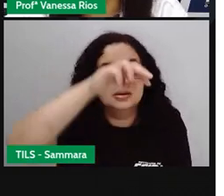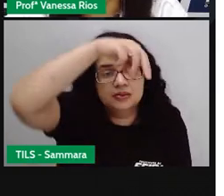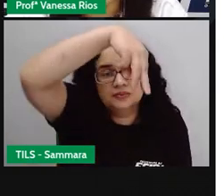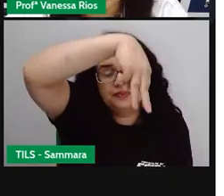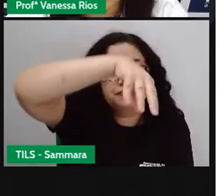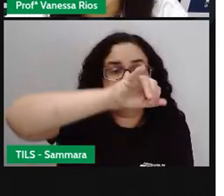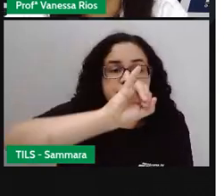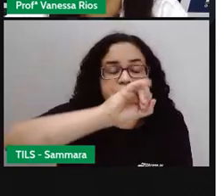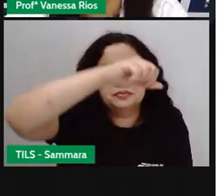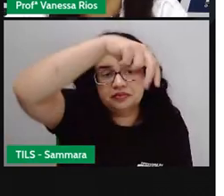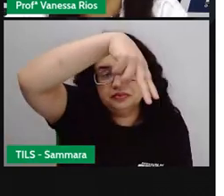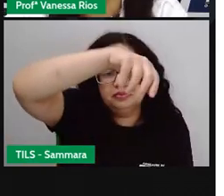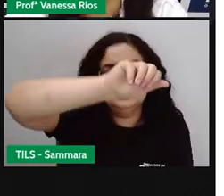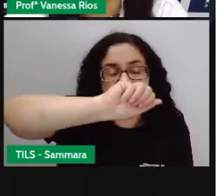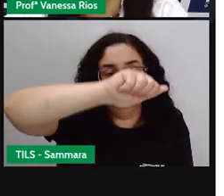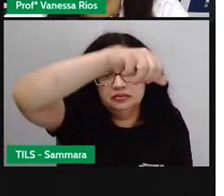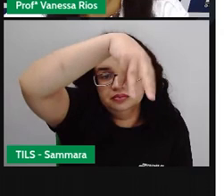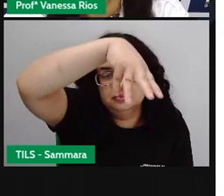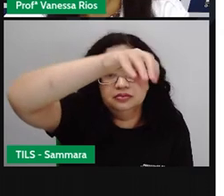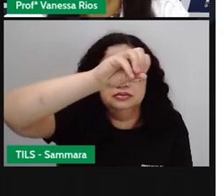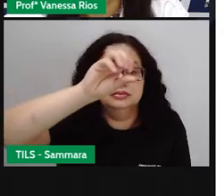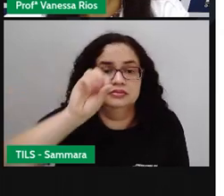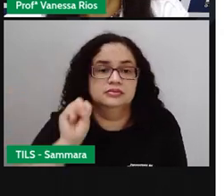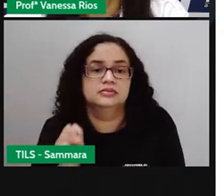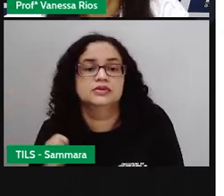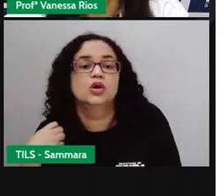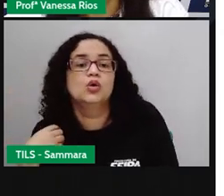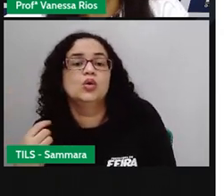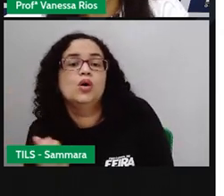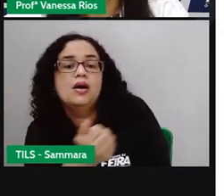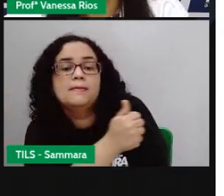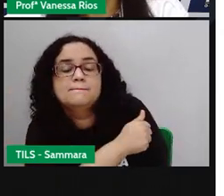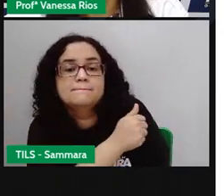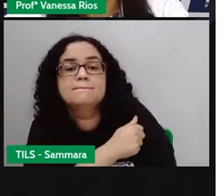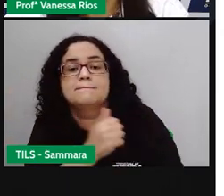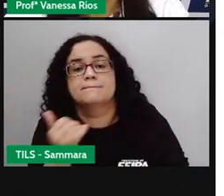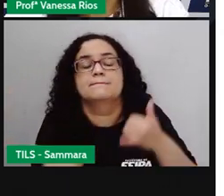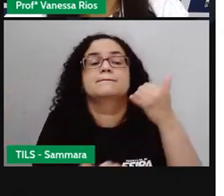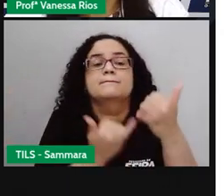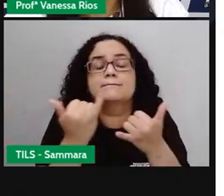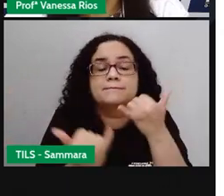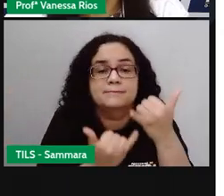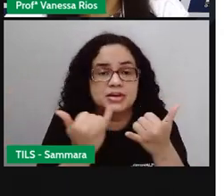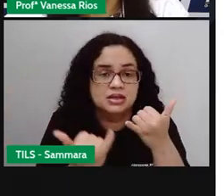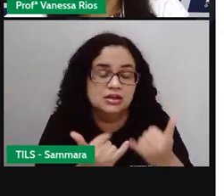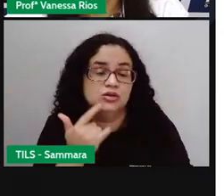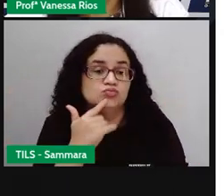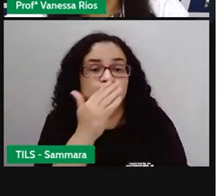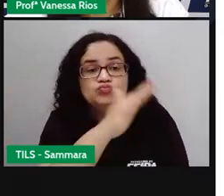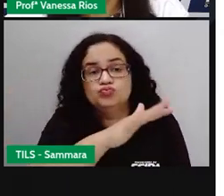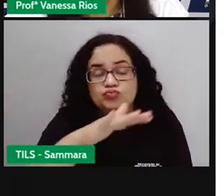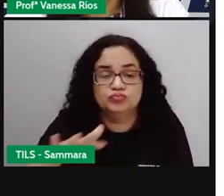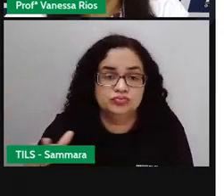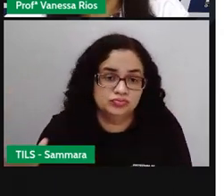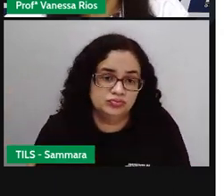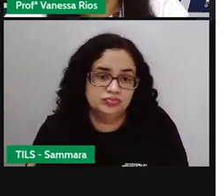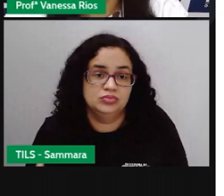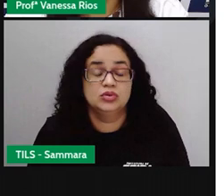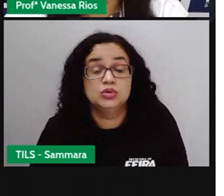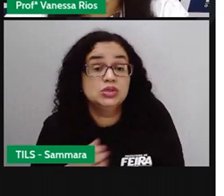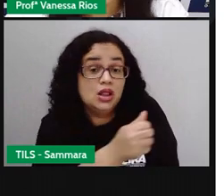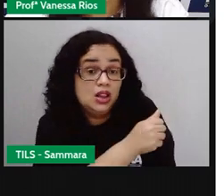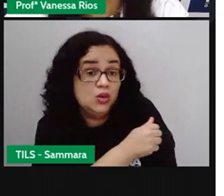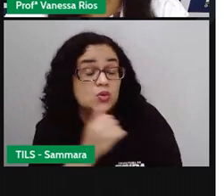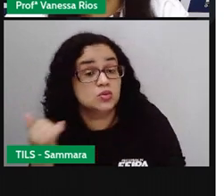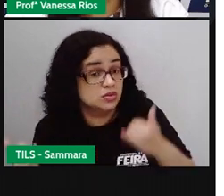terminamos. os alunos brincarão no pátio. Olhem só. Os